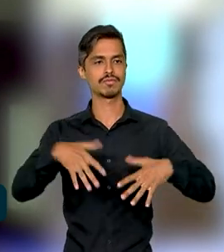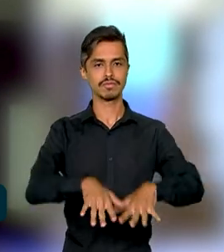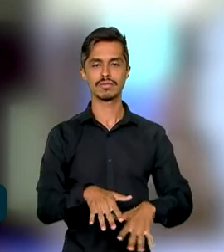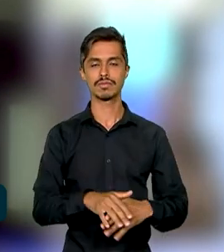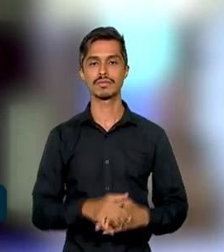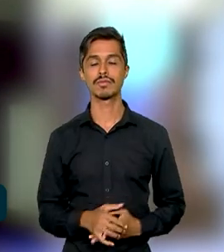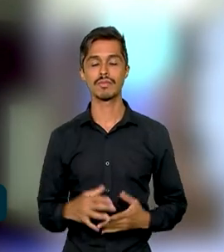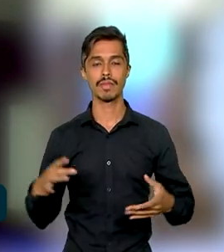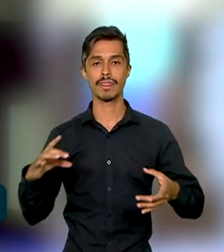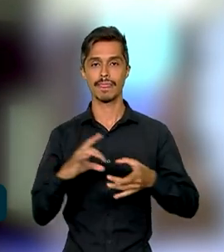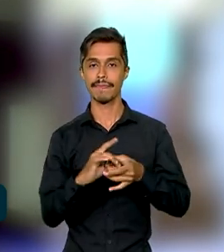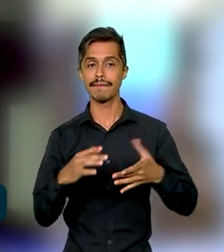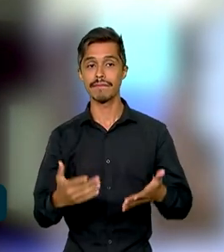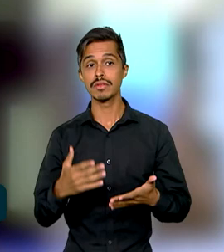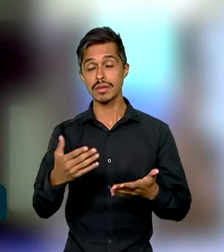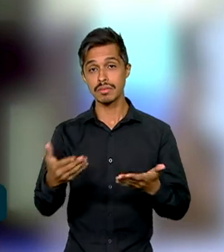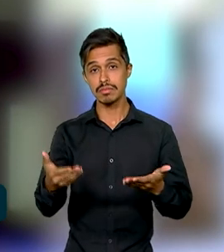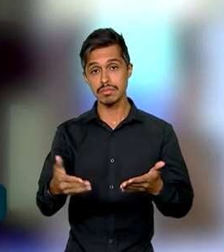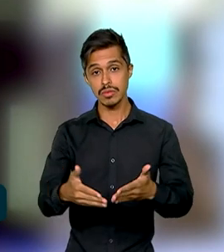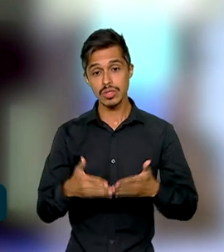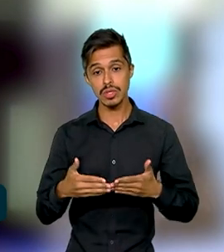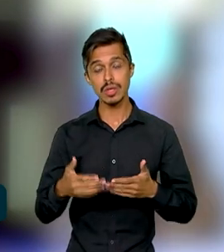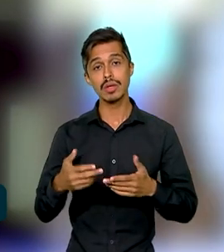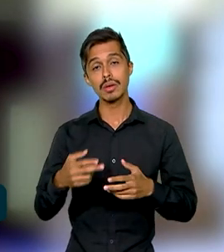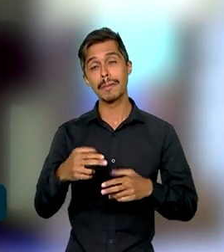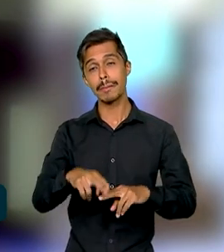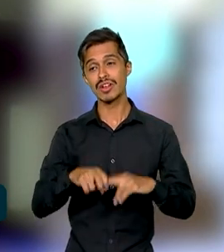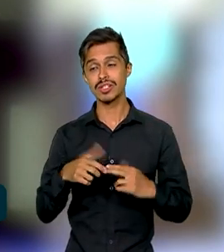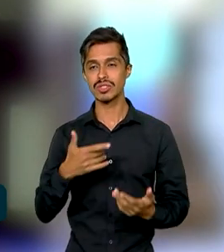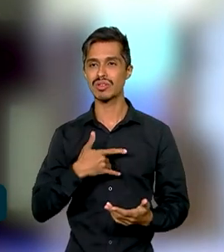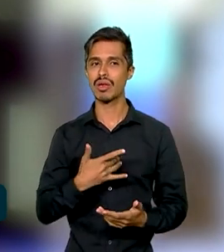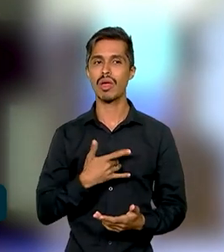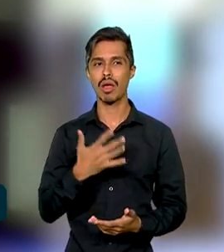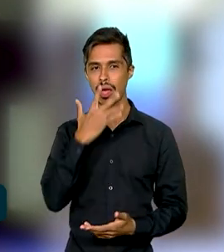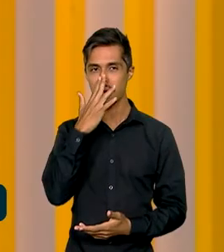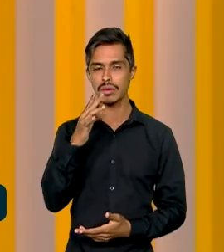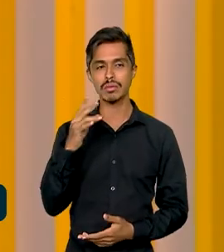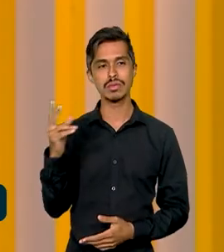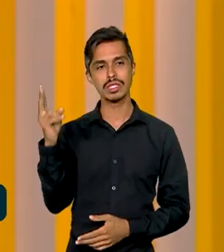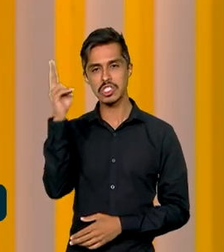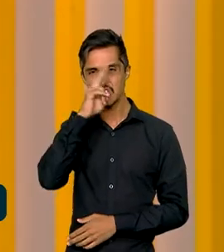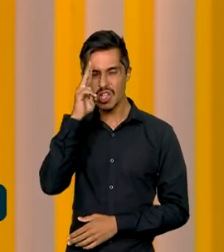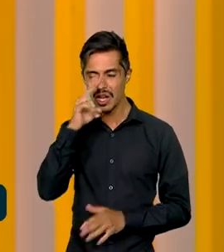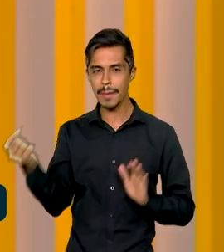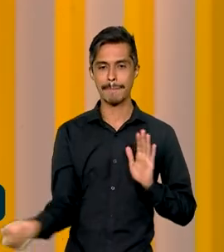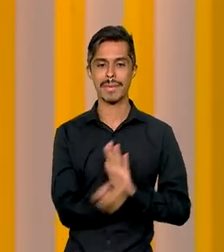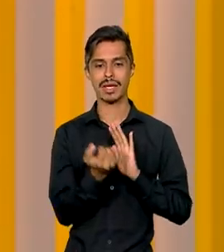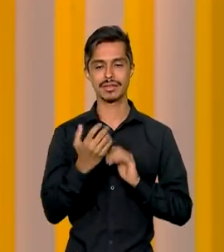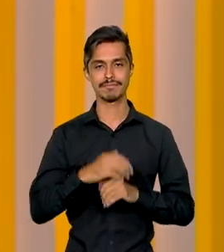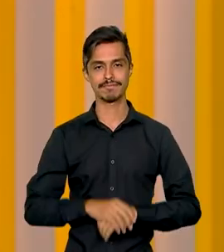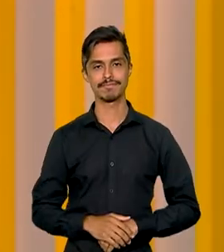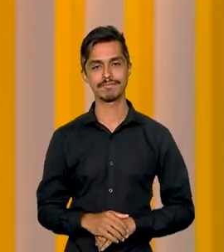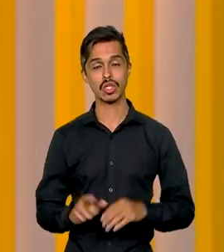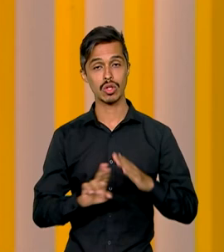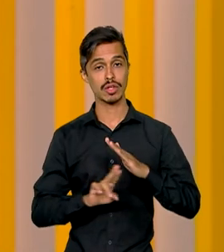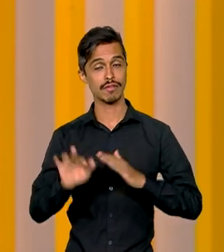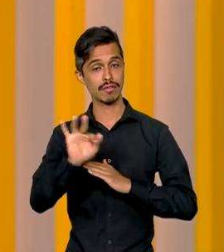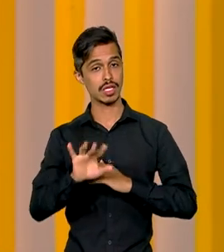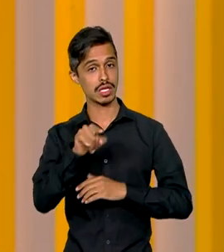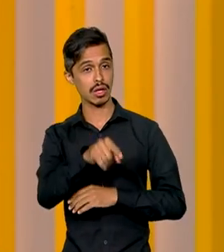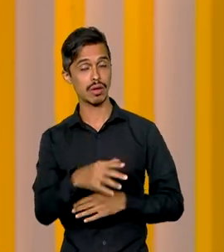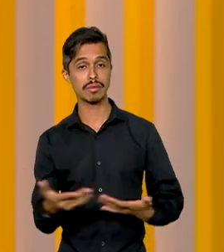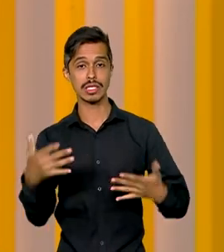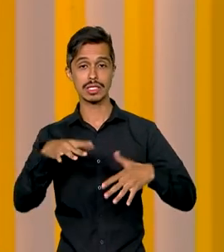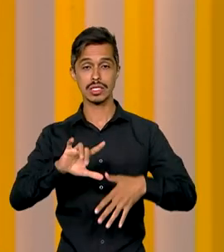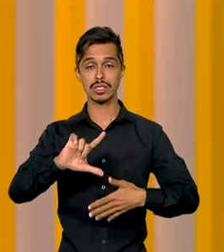-americanos. Portanto, para mim, hoje é um dia histórico, dia importante. A Universidade Federal da Integração